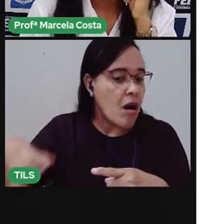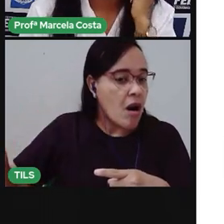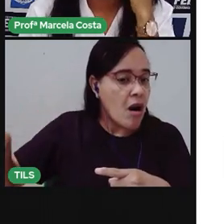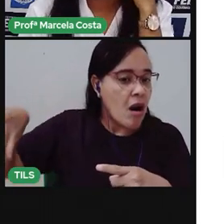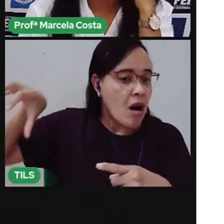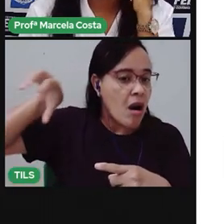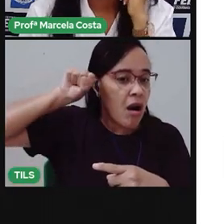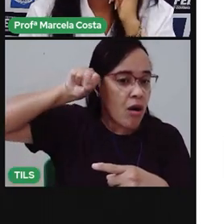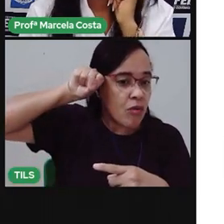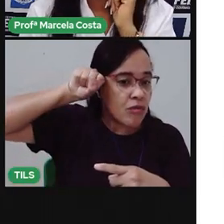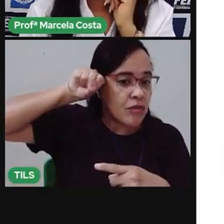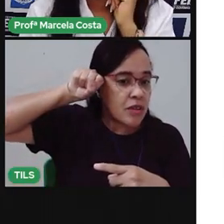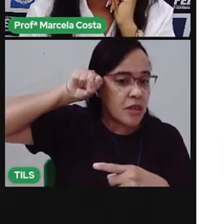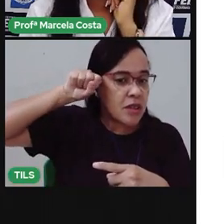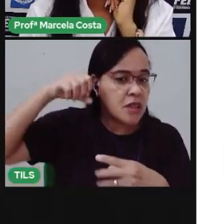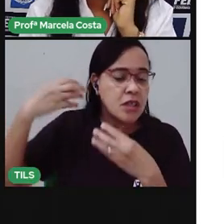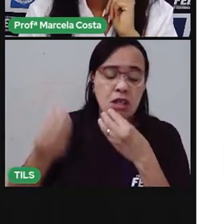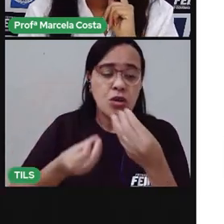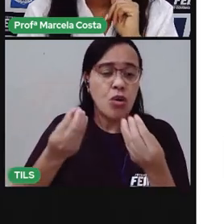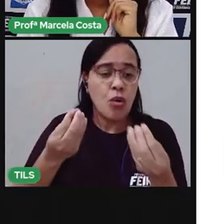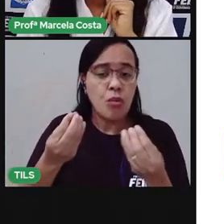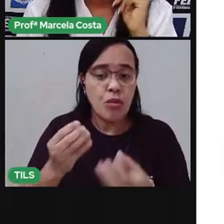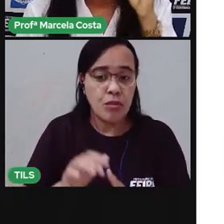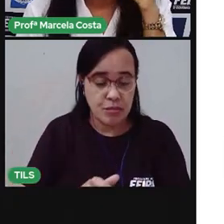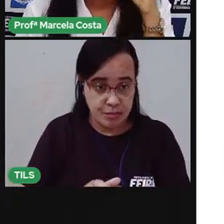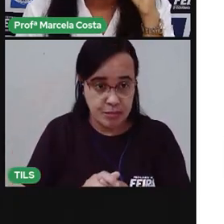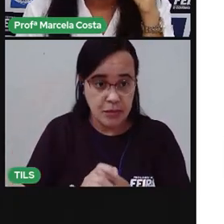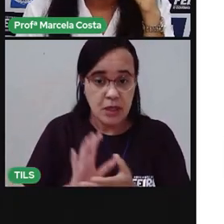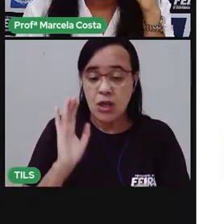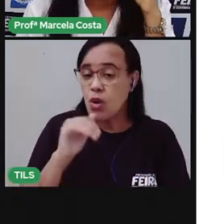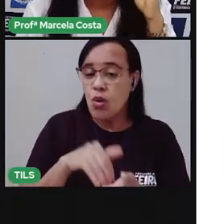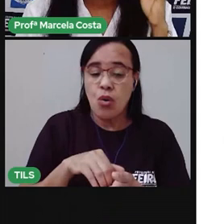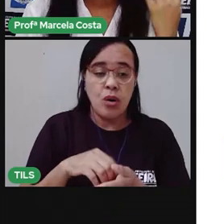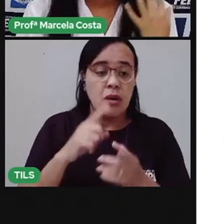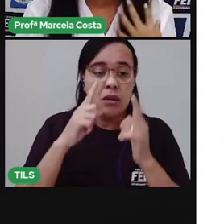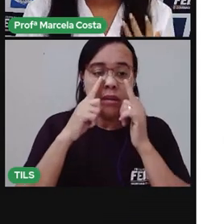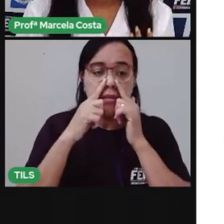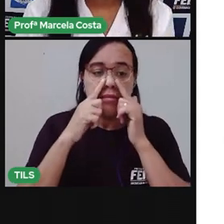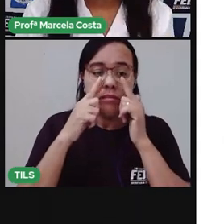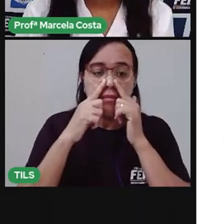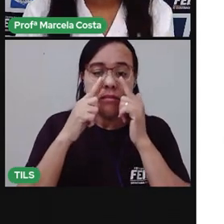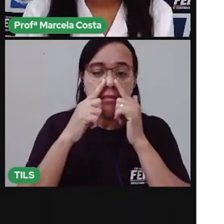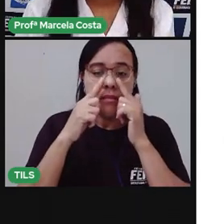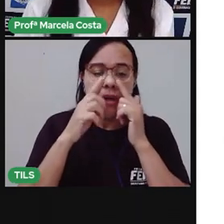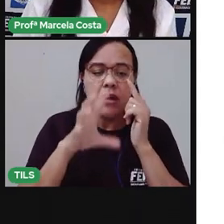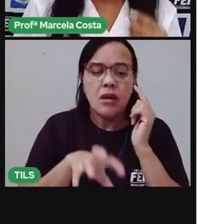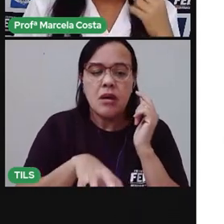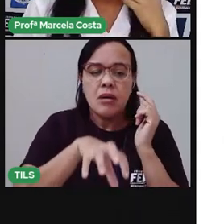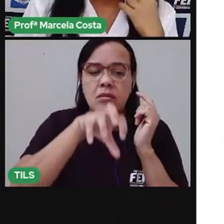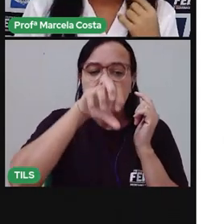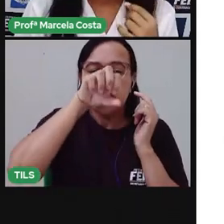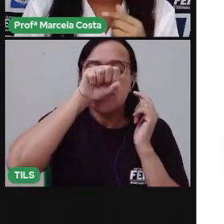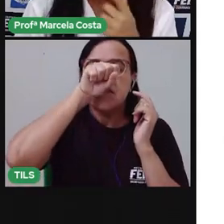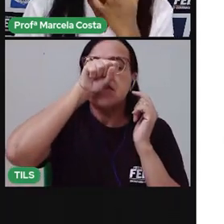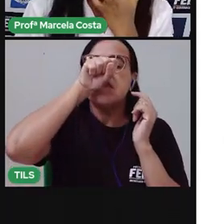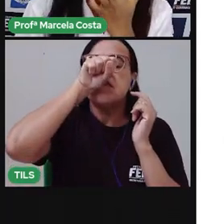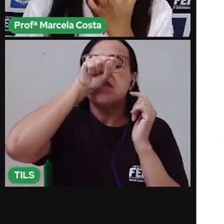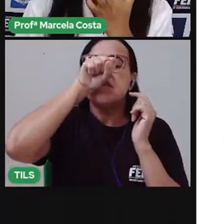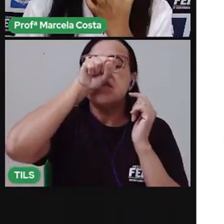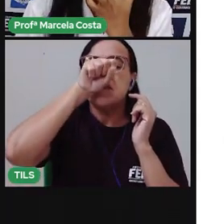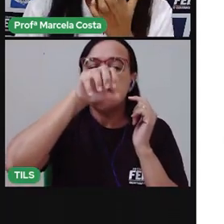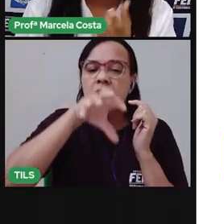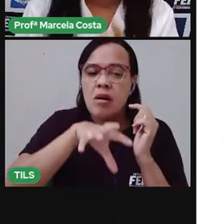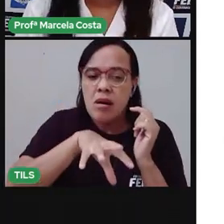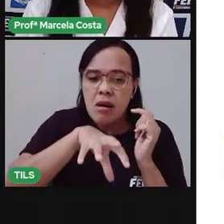ao ouvido. E, por último, o sentido do olfato, que está